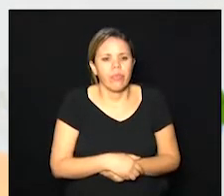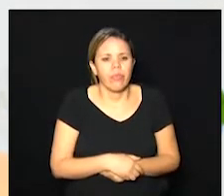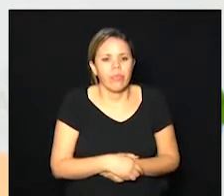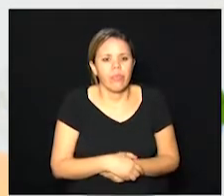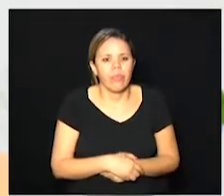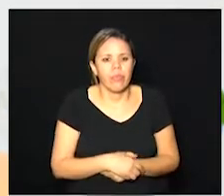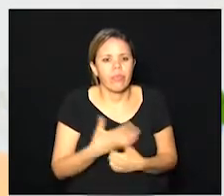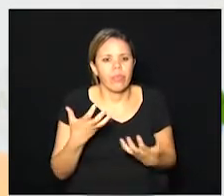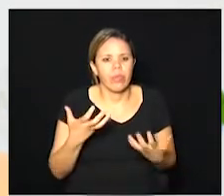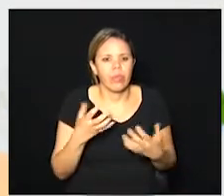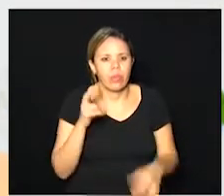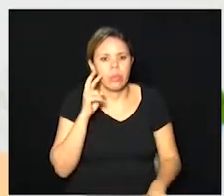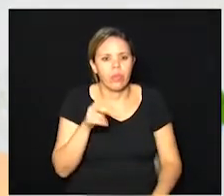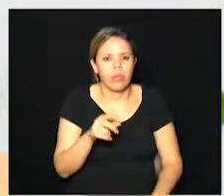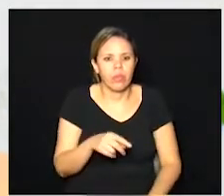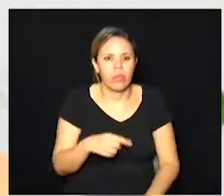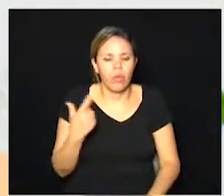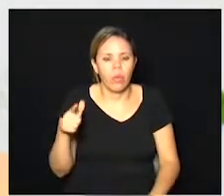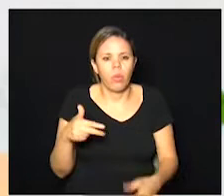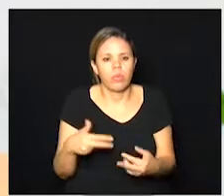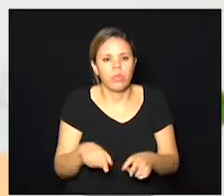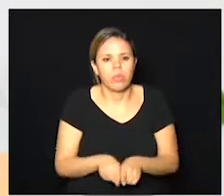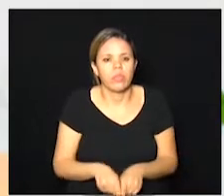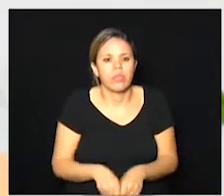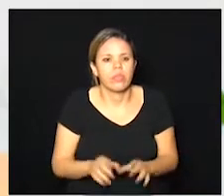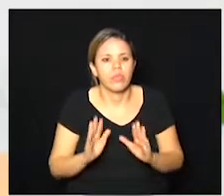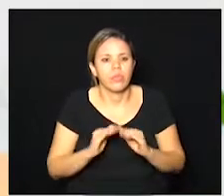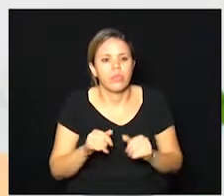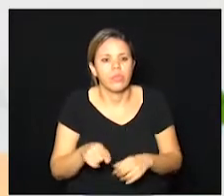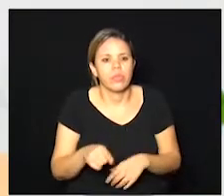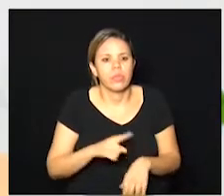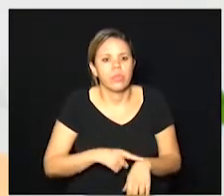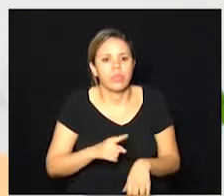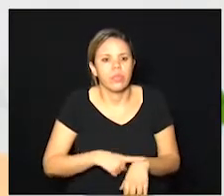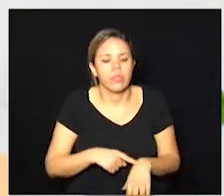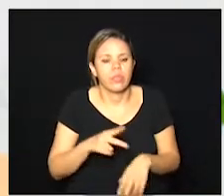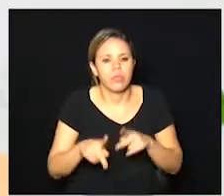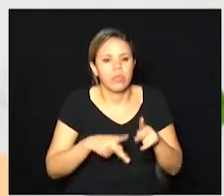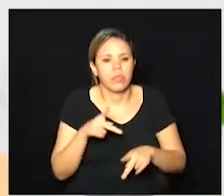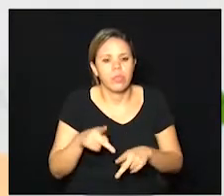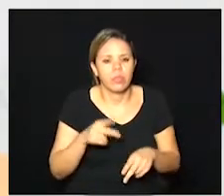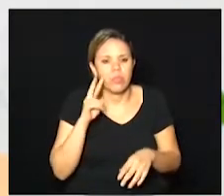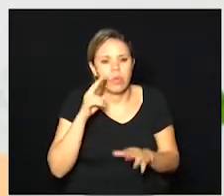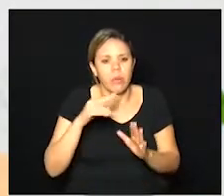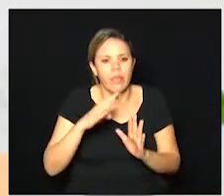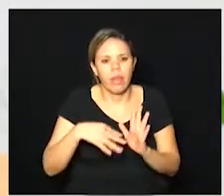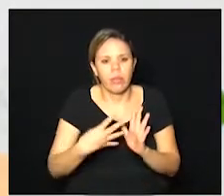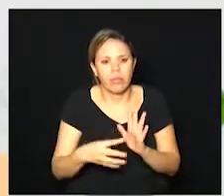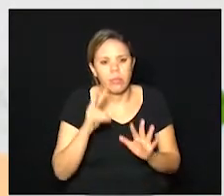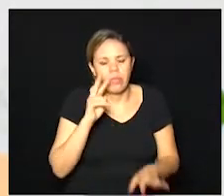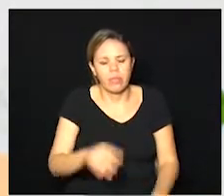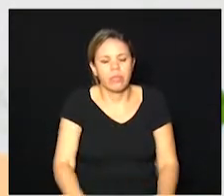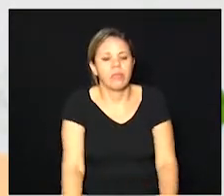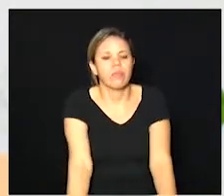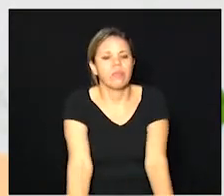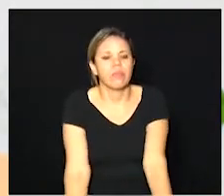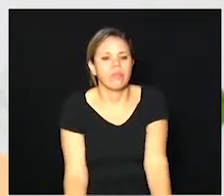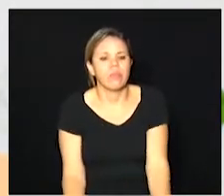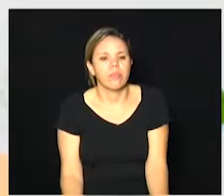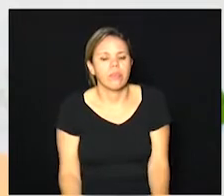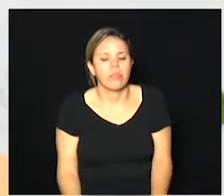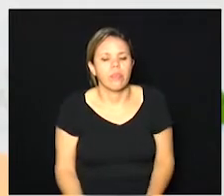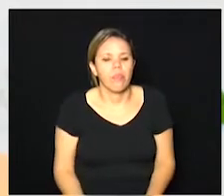queria dar uma olhada em outra coisa que eu vou pedir até um tempinho para as pessoas tem uma coluninha aqui aqui olha pelo